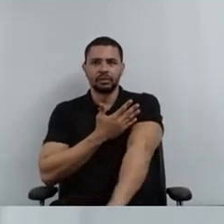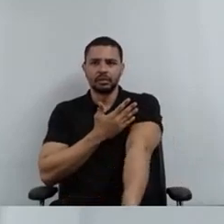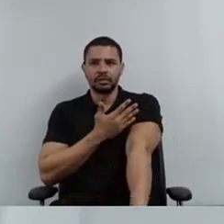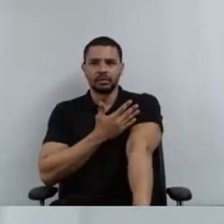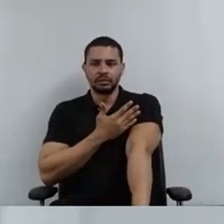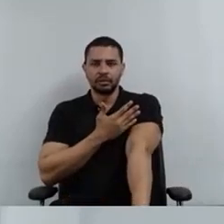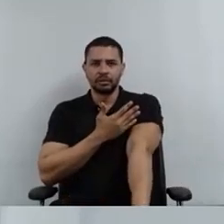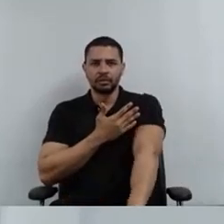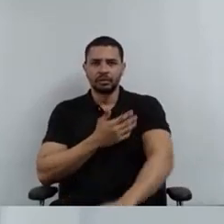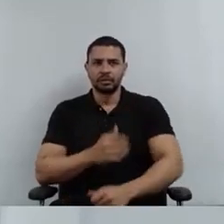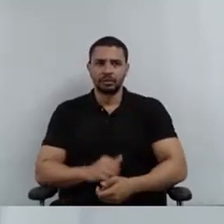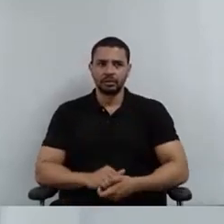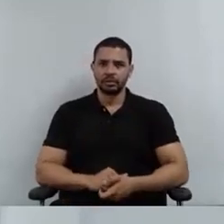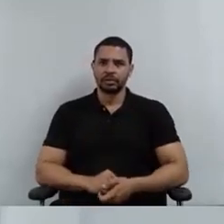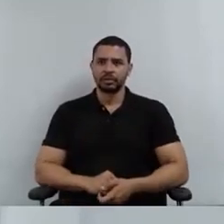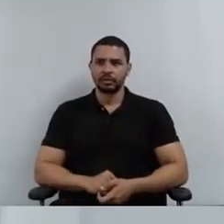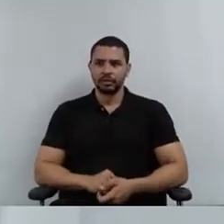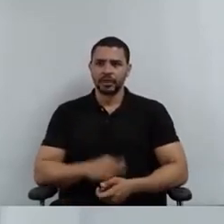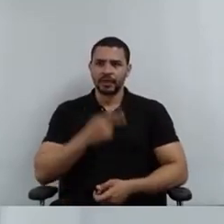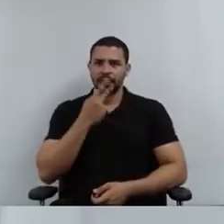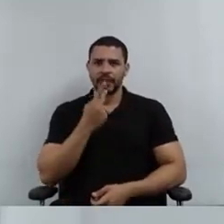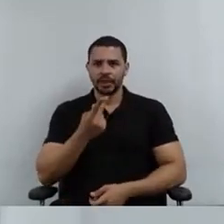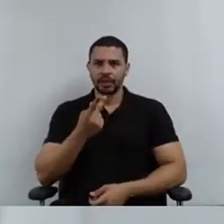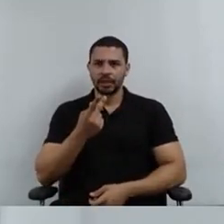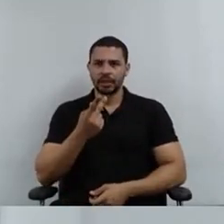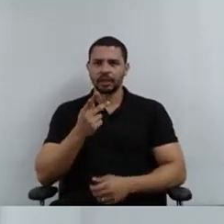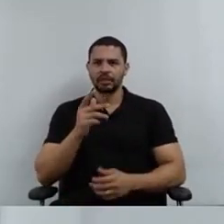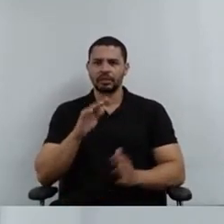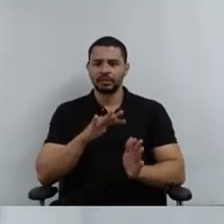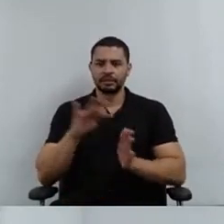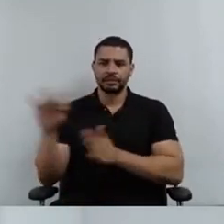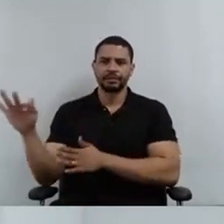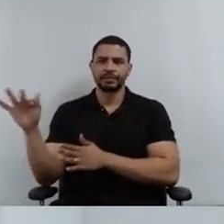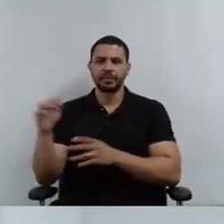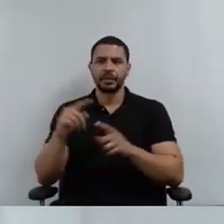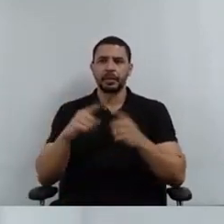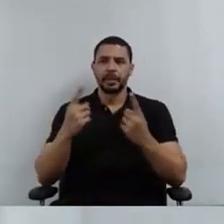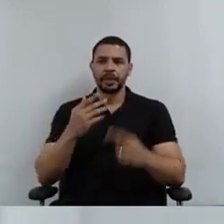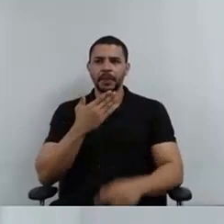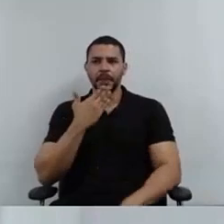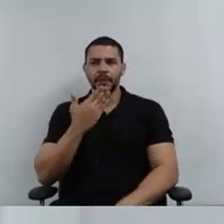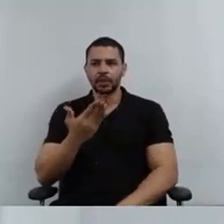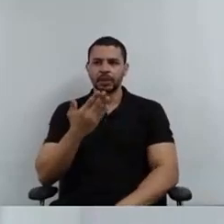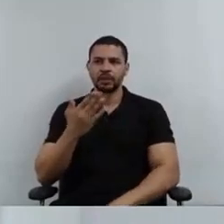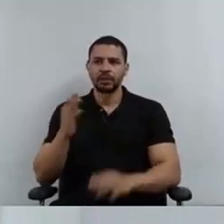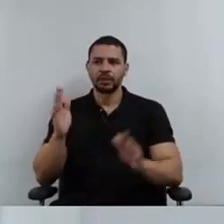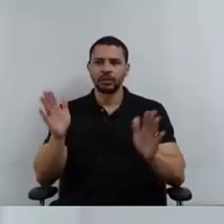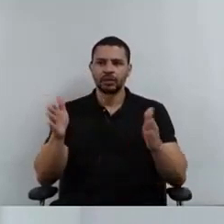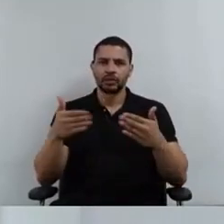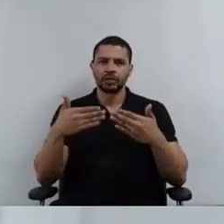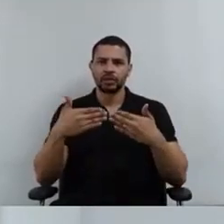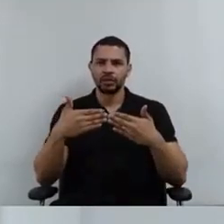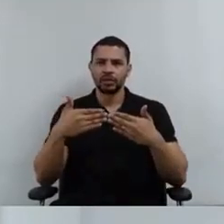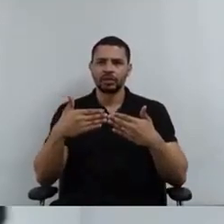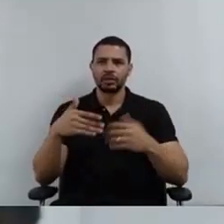é outro. Eu vim requerer uma consulta pública sobre o fechamento da Avenida São João